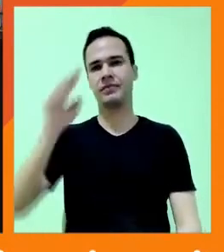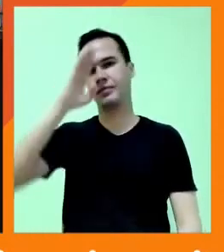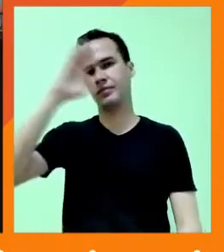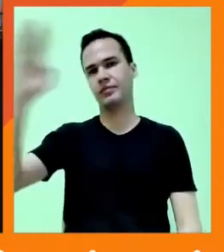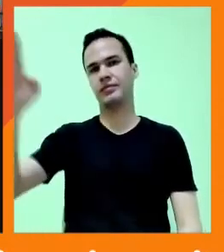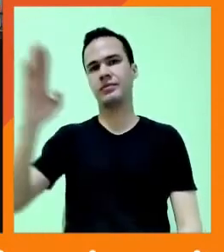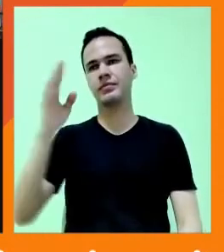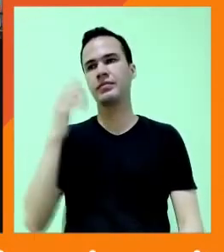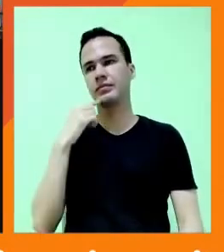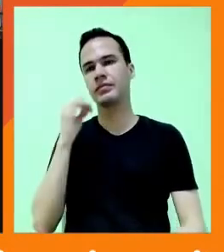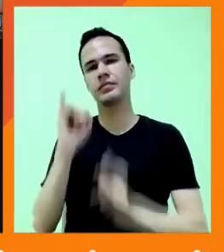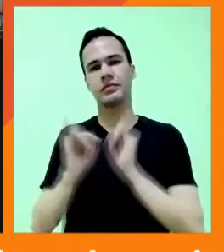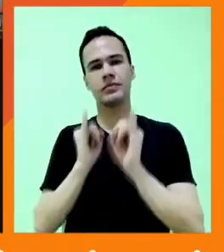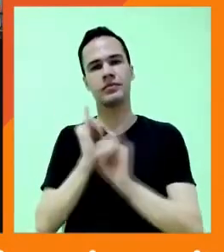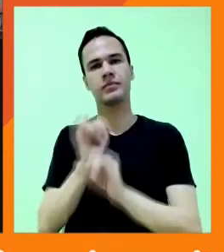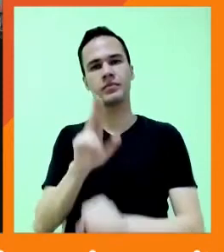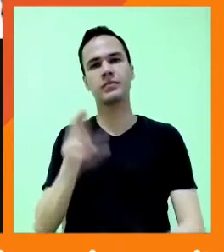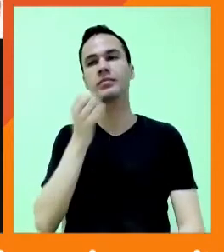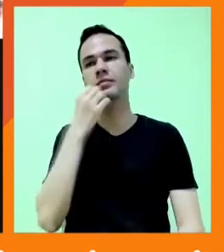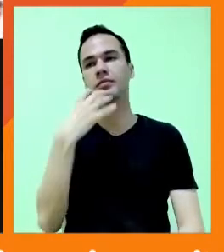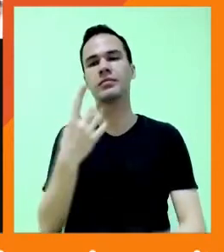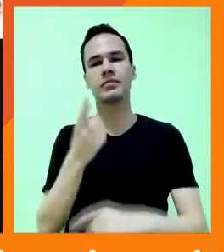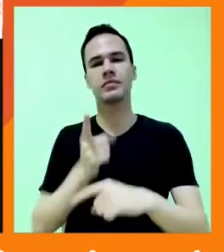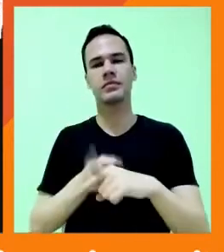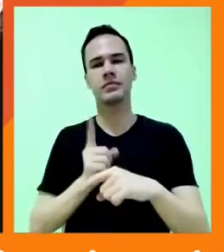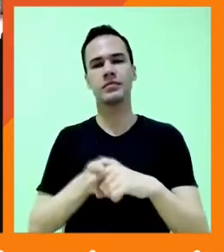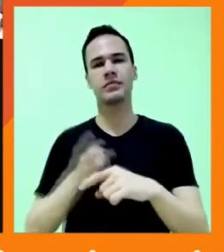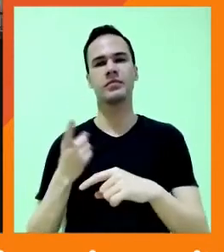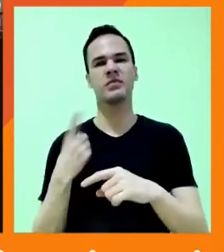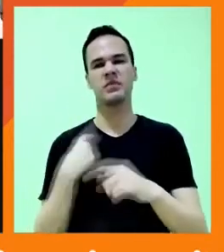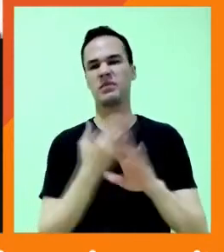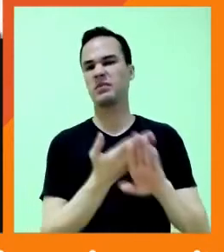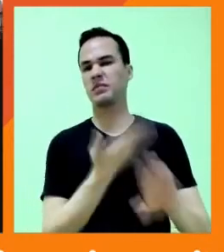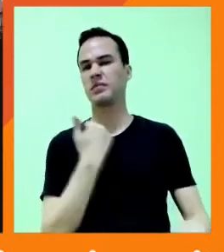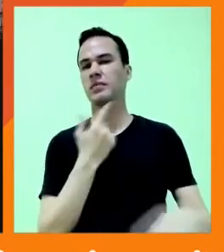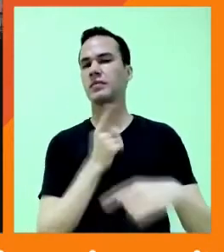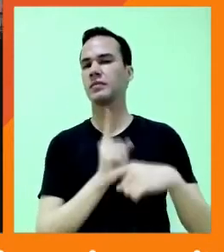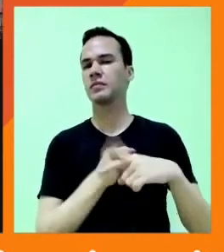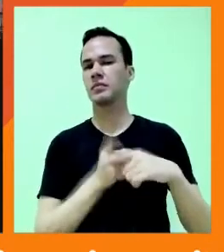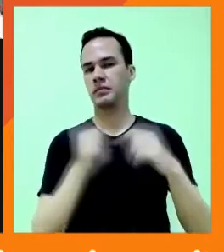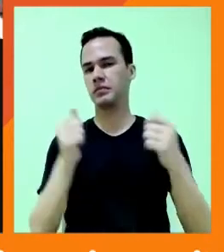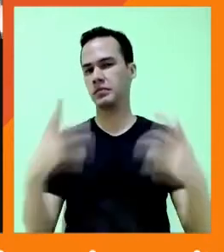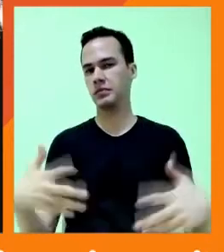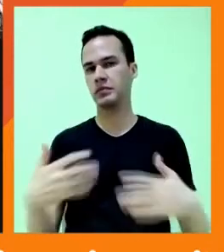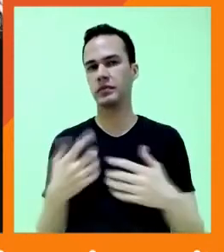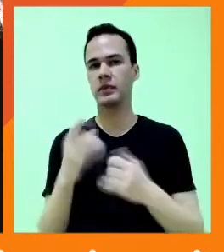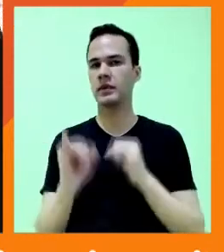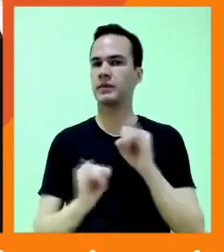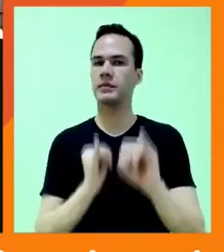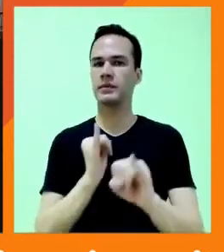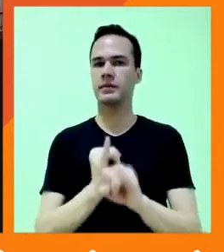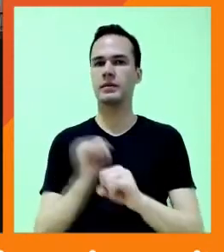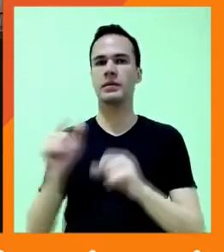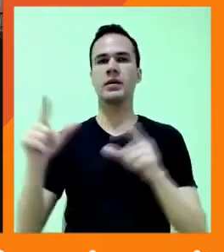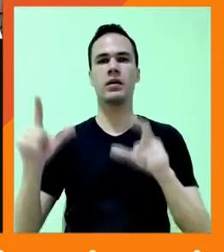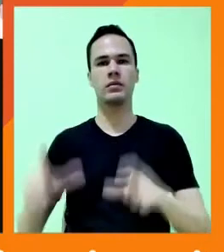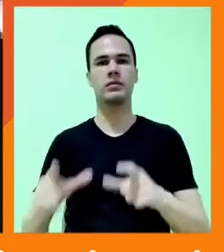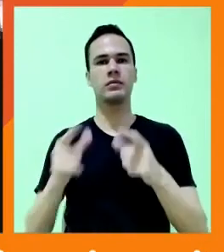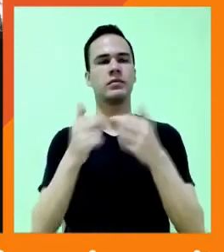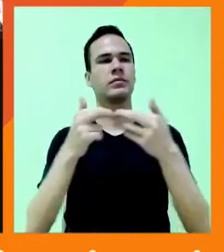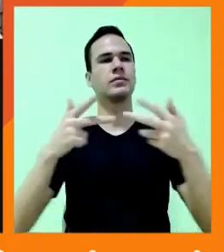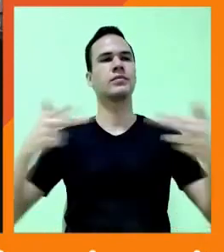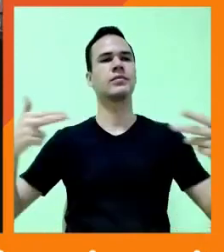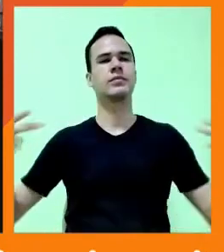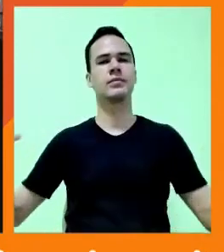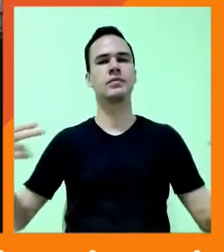dela? E o que é que ficaria melhor ficar longe desse espaço? A internet sempre foi essa promessa de um espaço plural, onde cada um podia falar